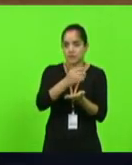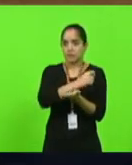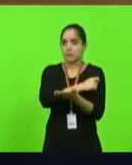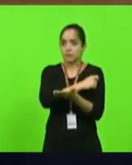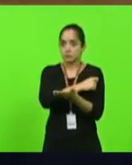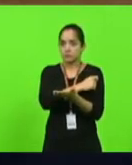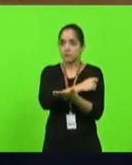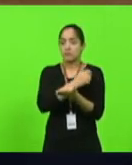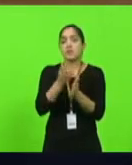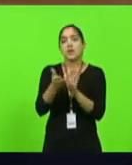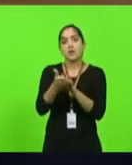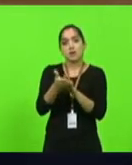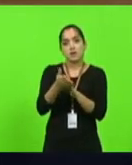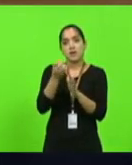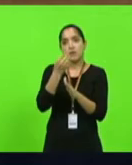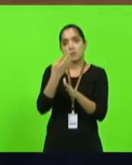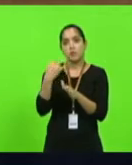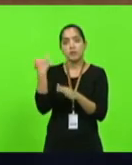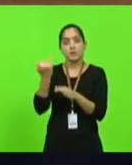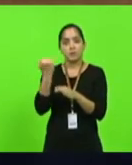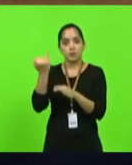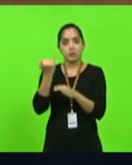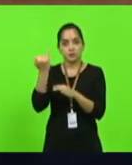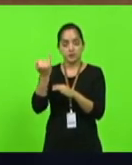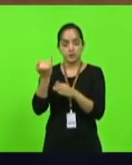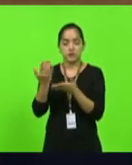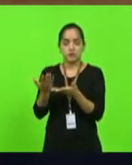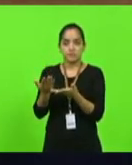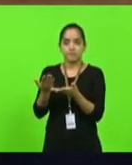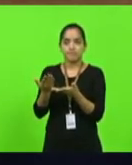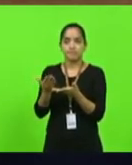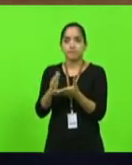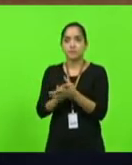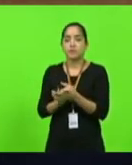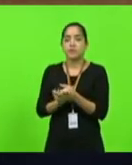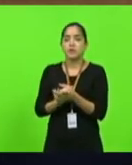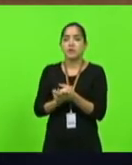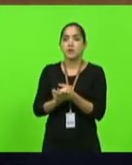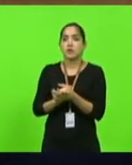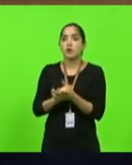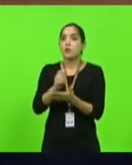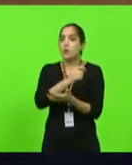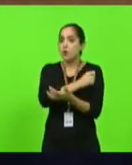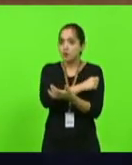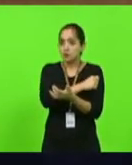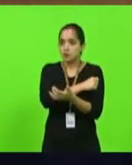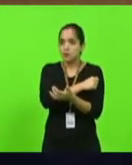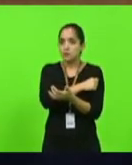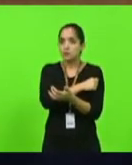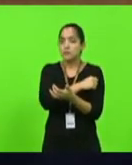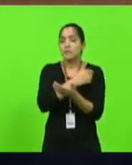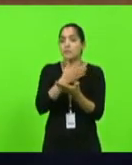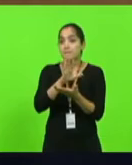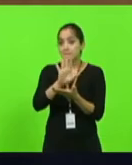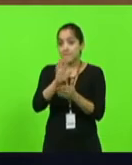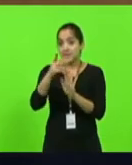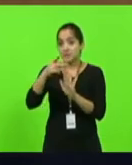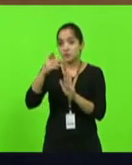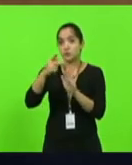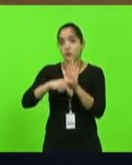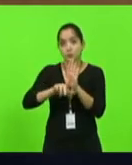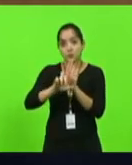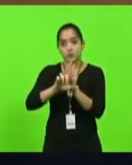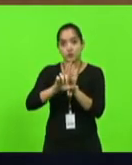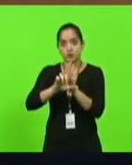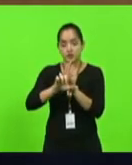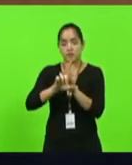Parabéns, muito bom, isso é muito importante, a gente fica muito grato com isso, todo o aluno fica grato com isso, mas agora o projeto é importante ressaltar